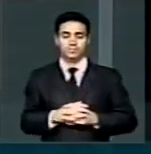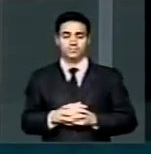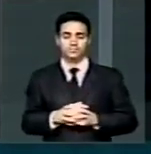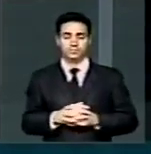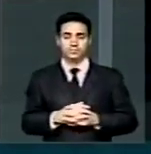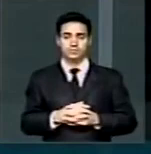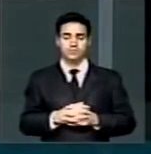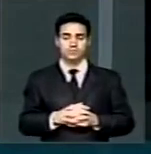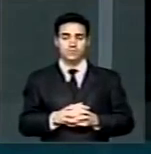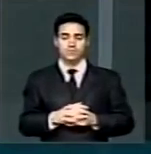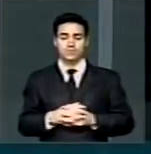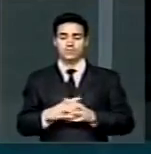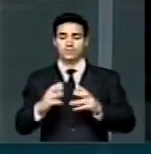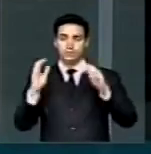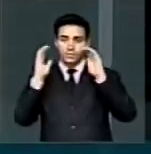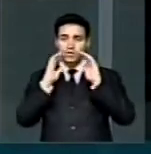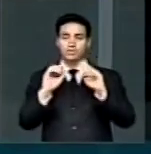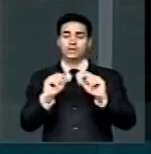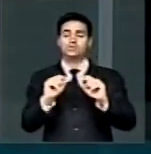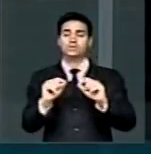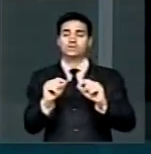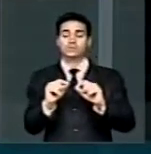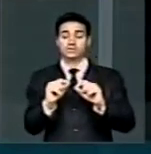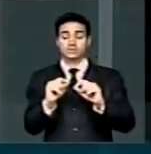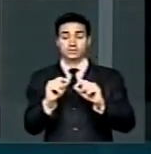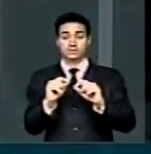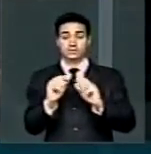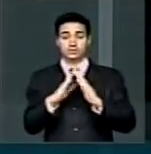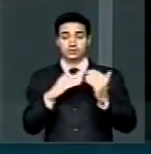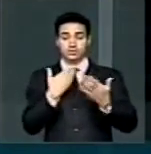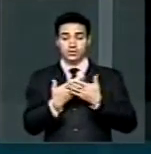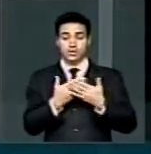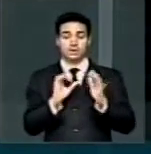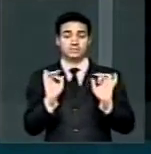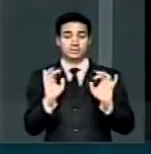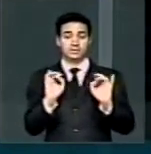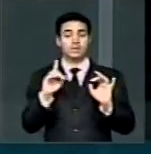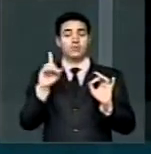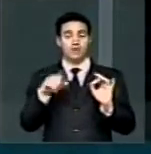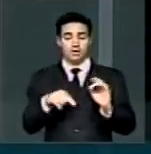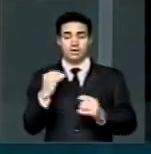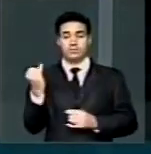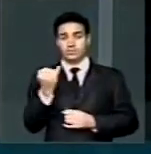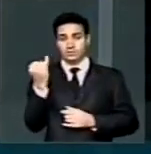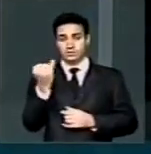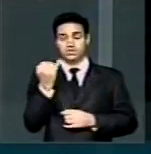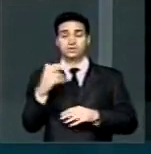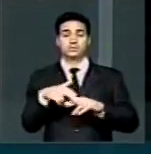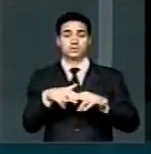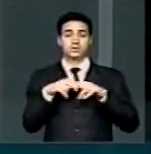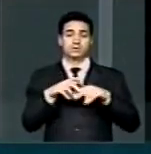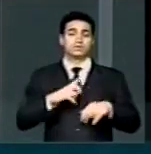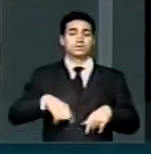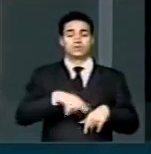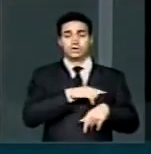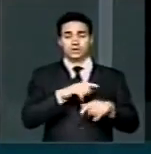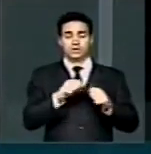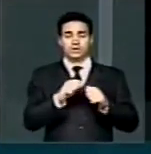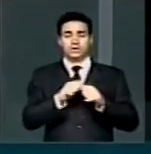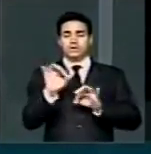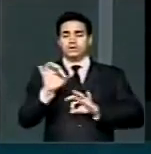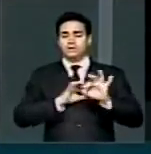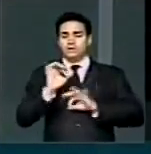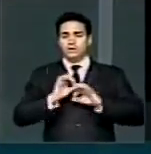reconhece que a escola especial é importante tanto que nós fizemos um trabalho